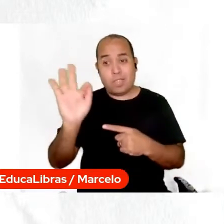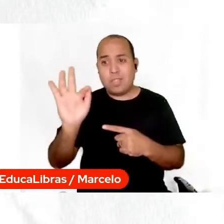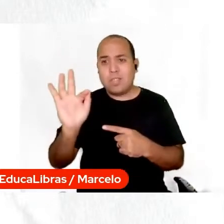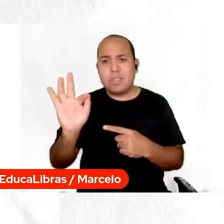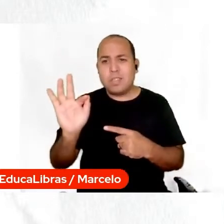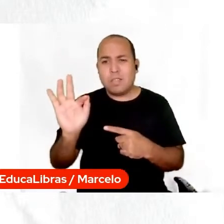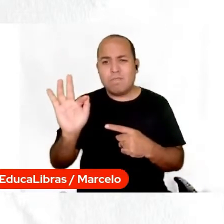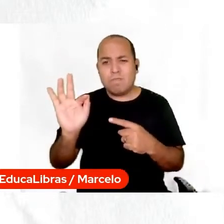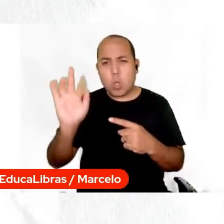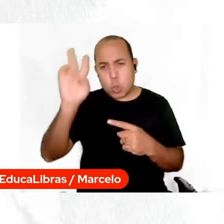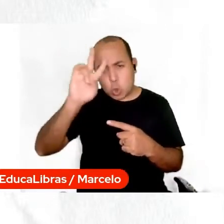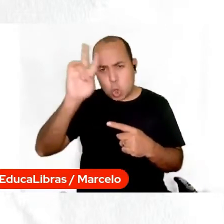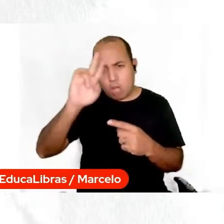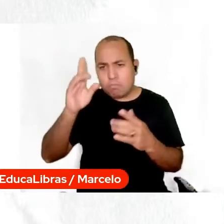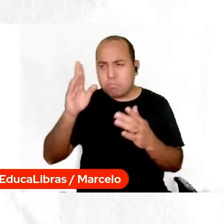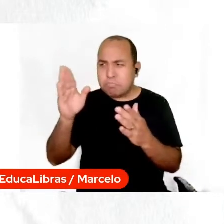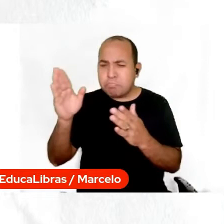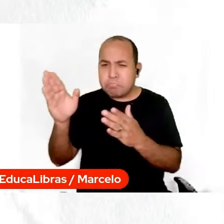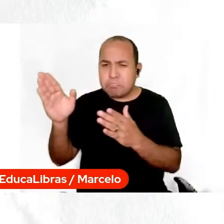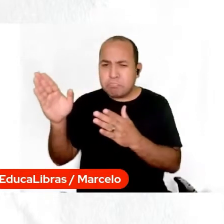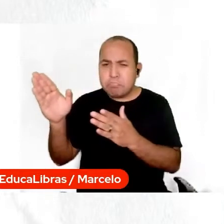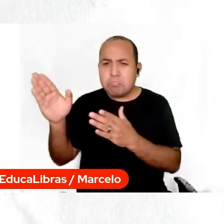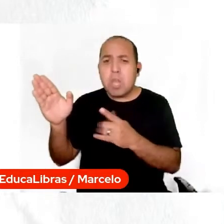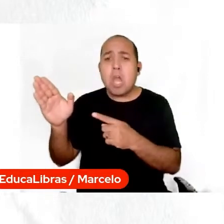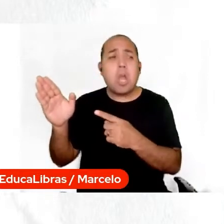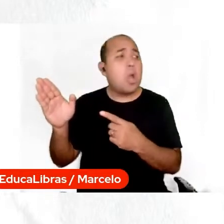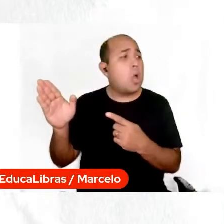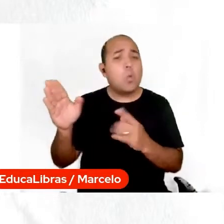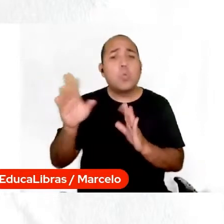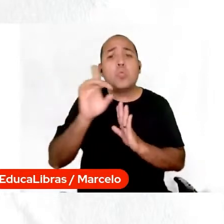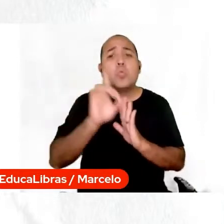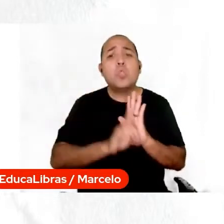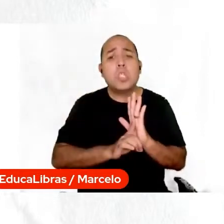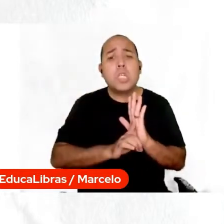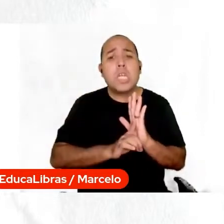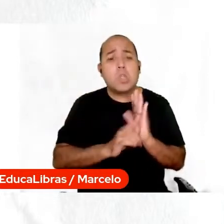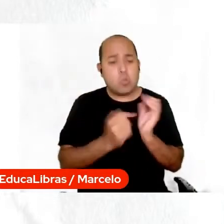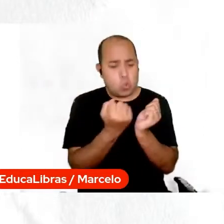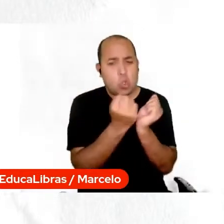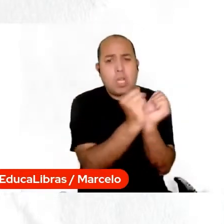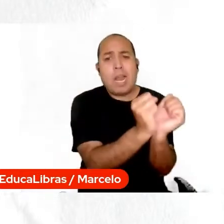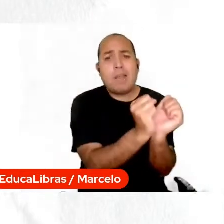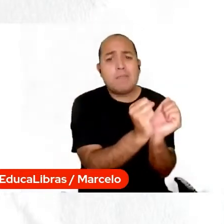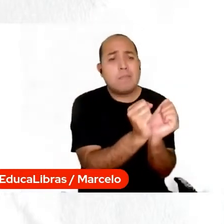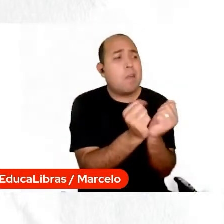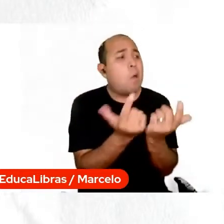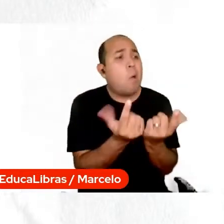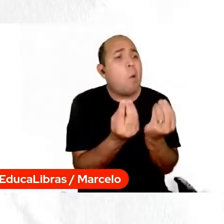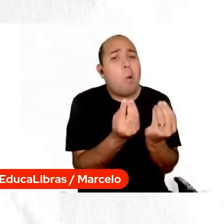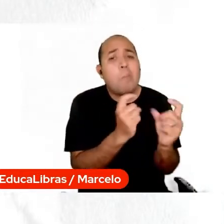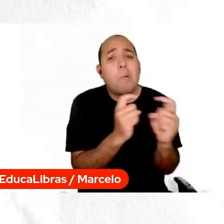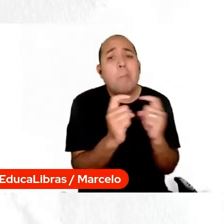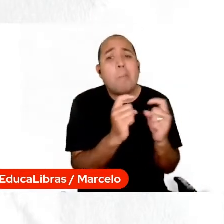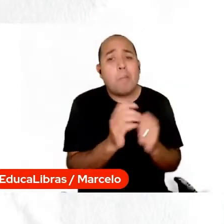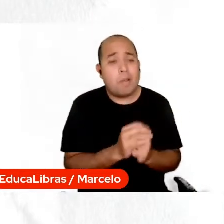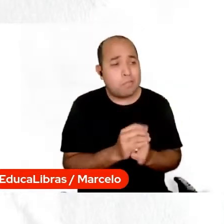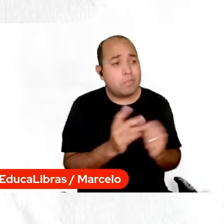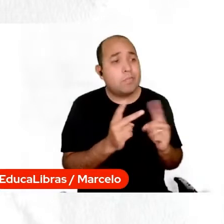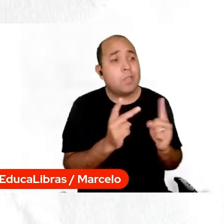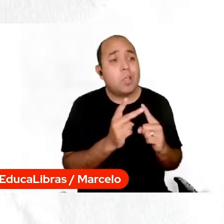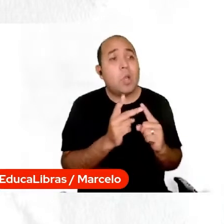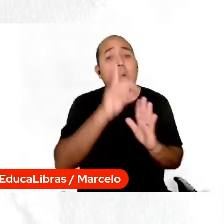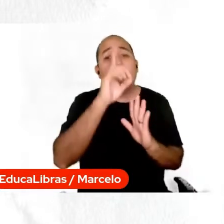contextualizando, que momento que começa esse debate e hoje? Como esses